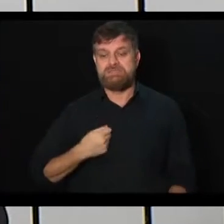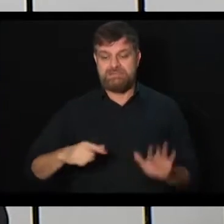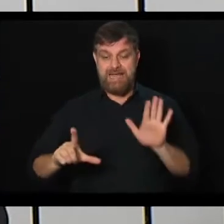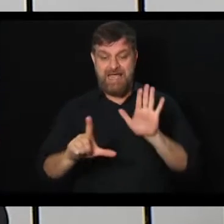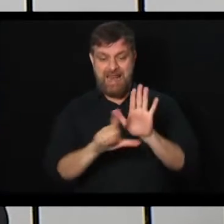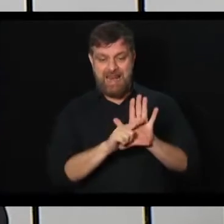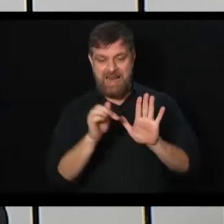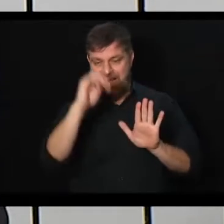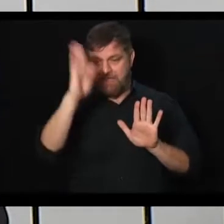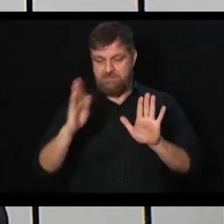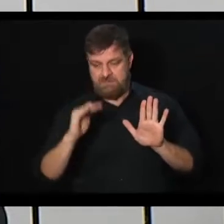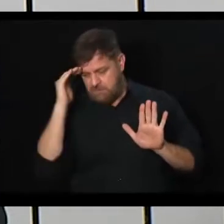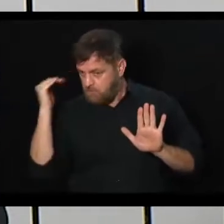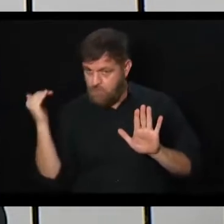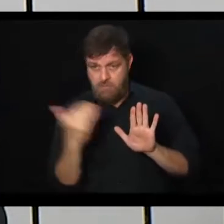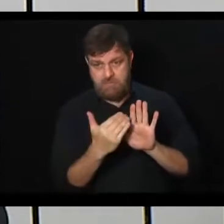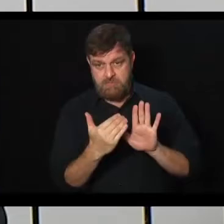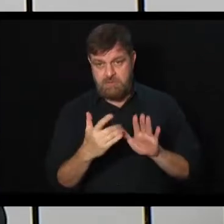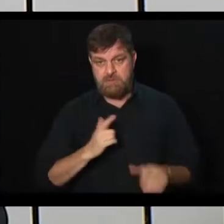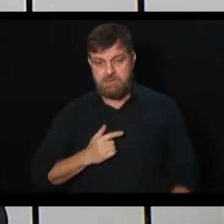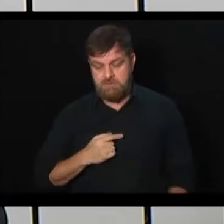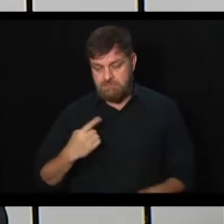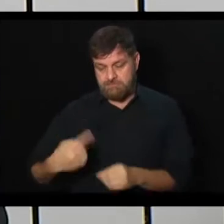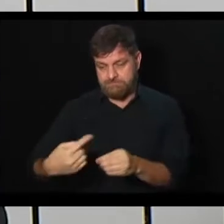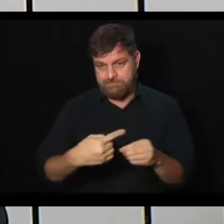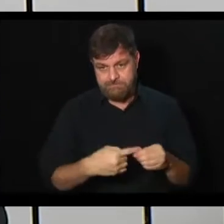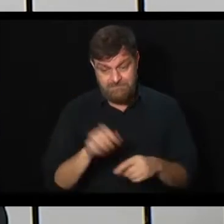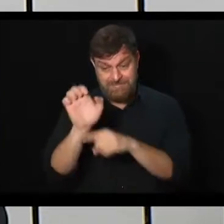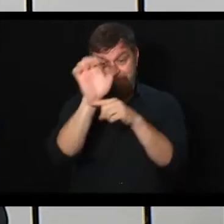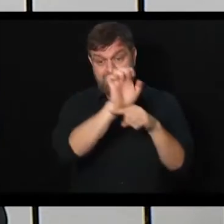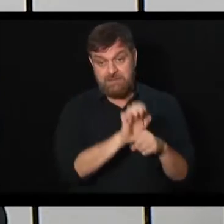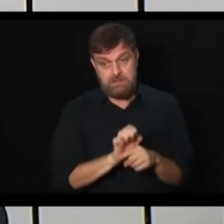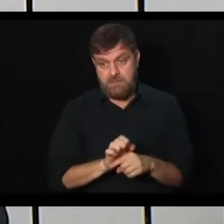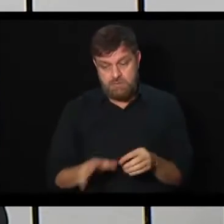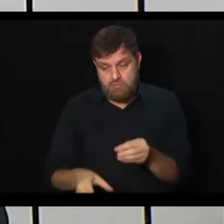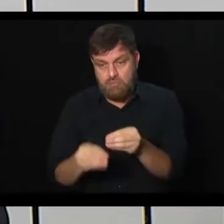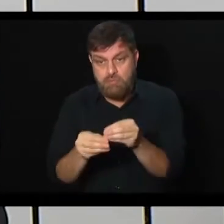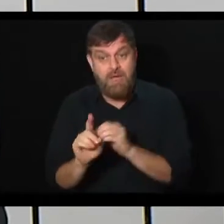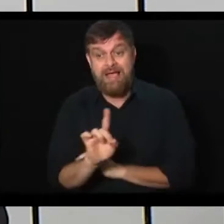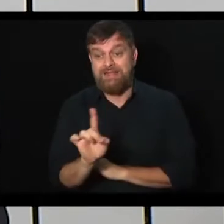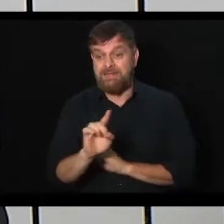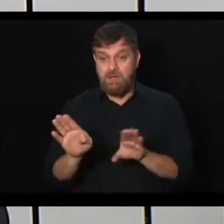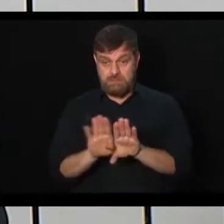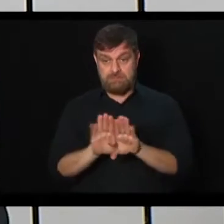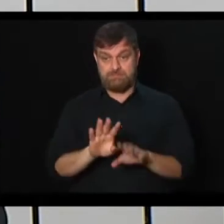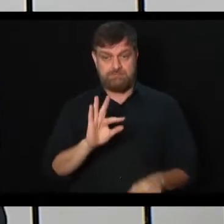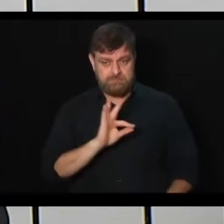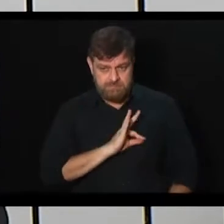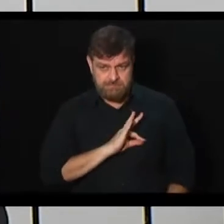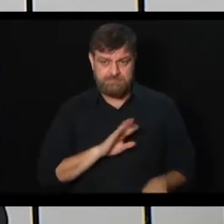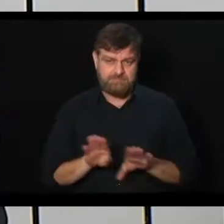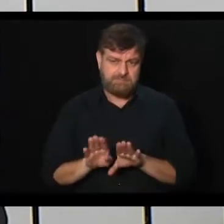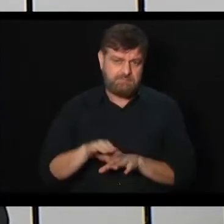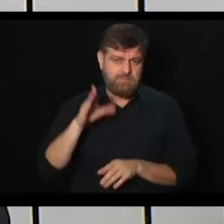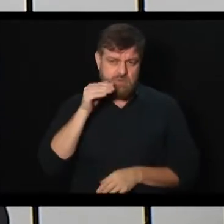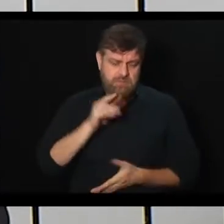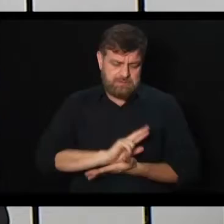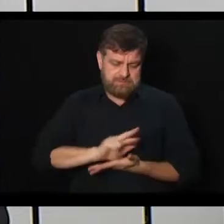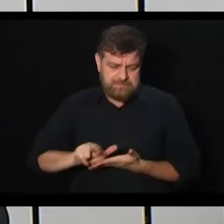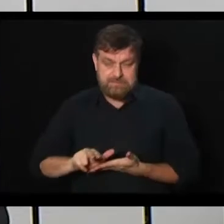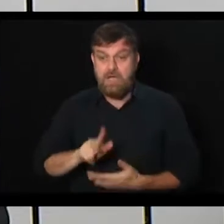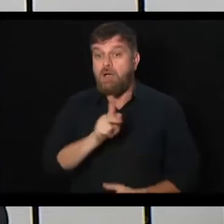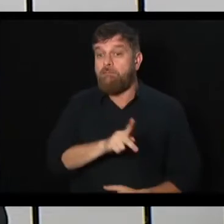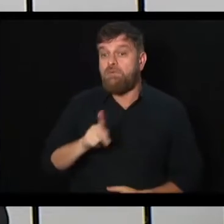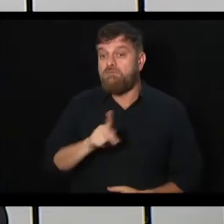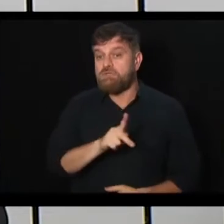federal. Até por isso que eles não foram incluídos nesse momento na reforma. Não só a questão dos policiais, como os demais funcionários. Por exemplo, os professores